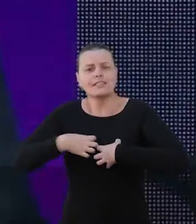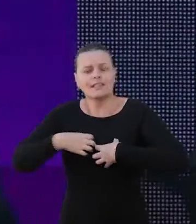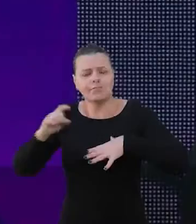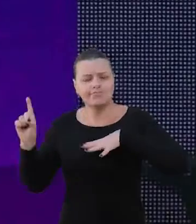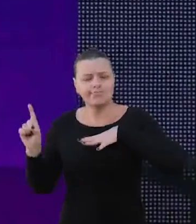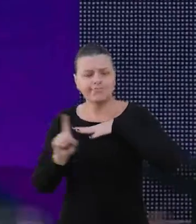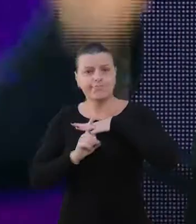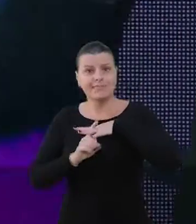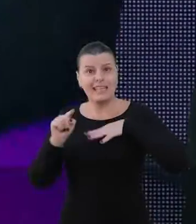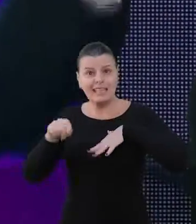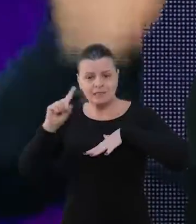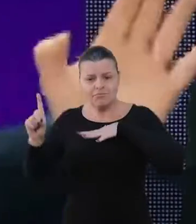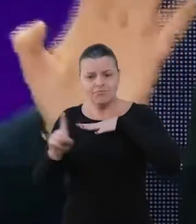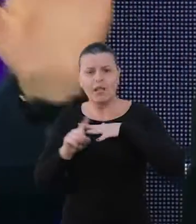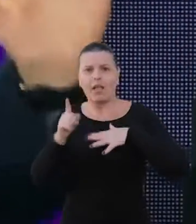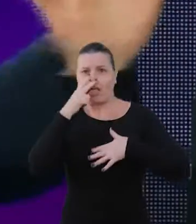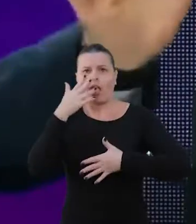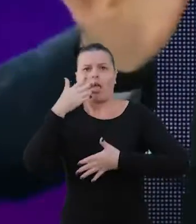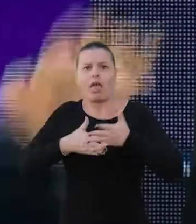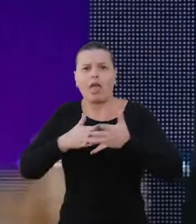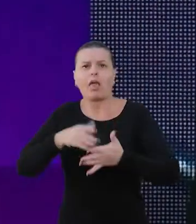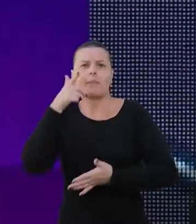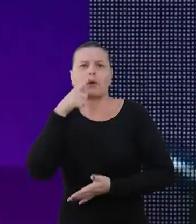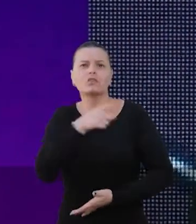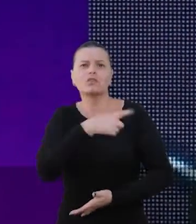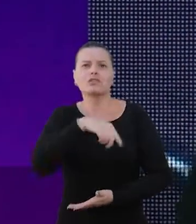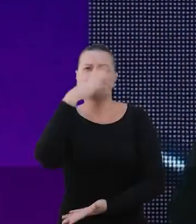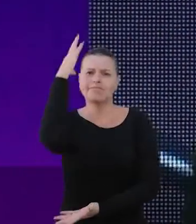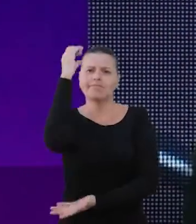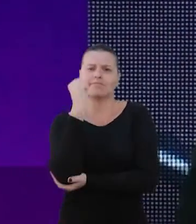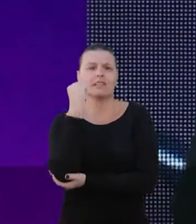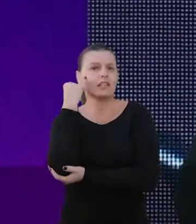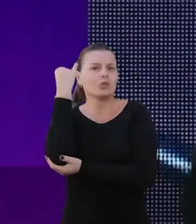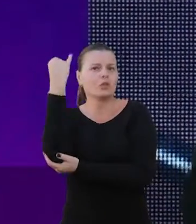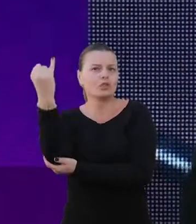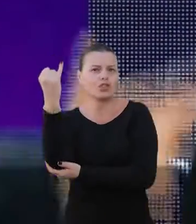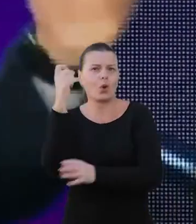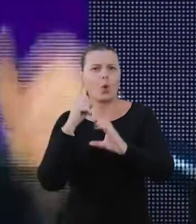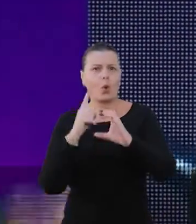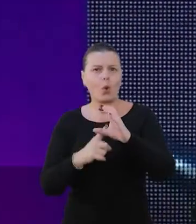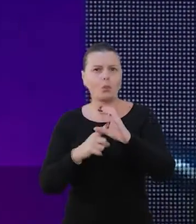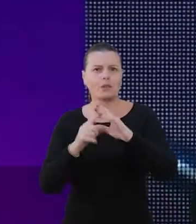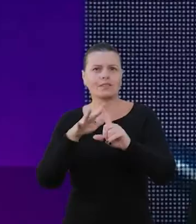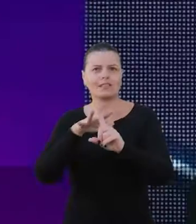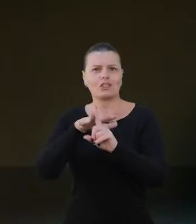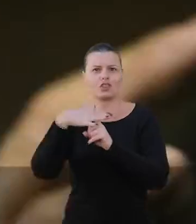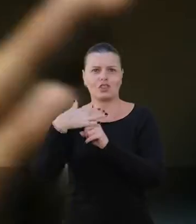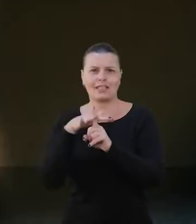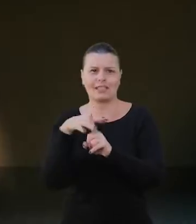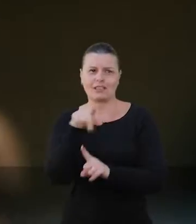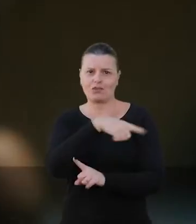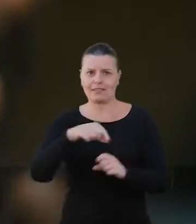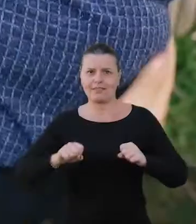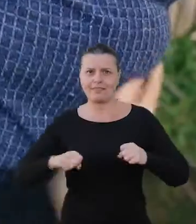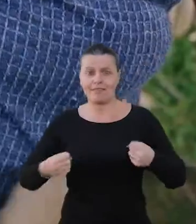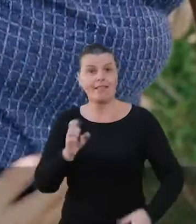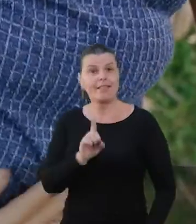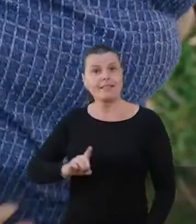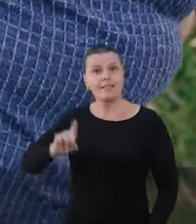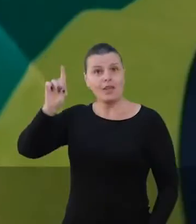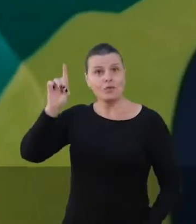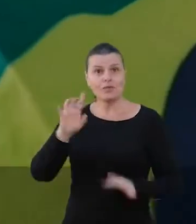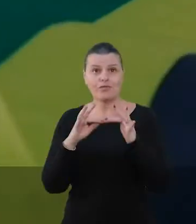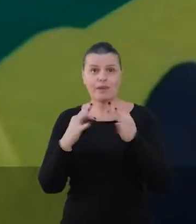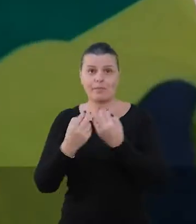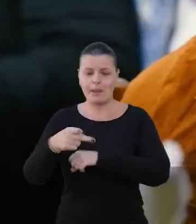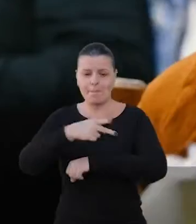pertencimento é um obstáculo ao estabelecimento da ideologia comunista ou socialista que vocês defendem. Deus, família,